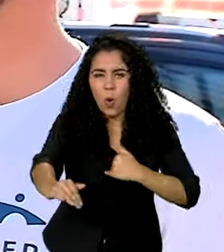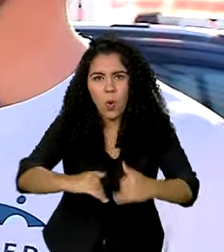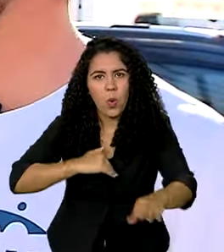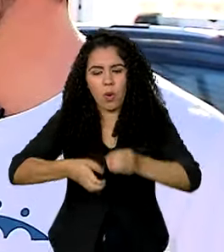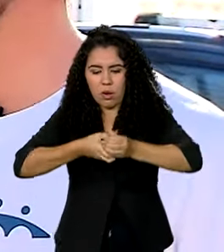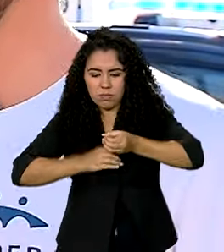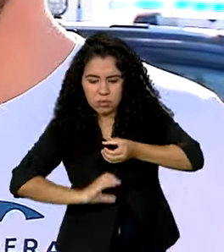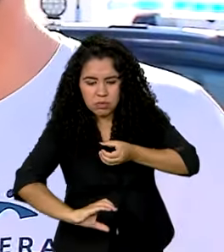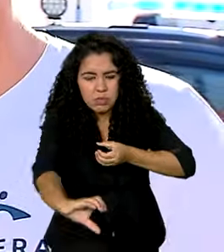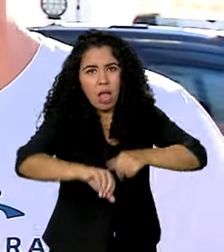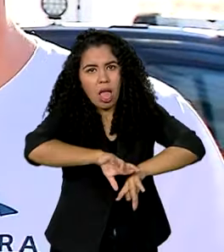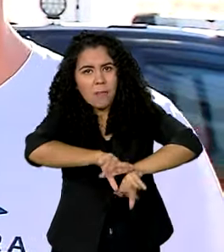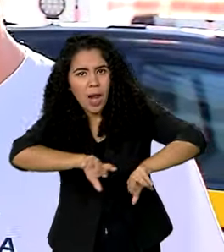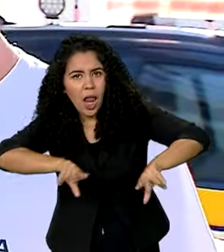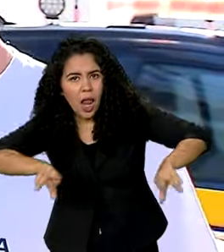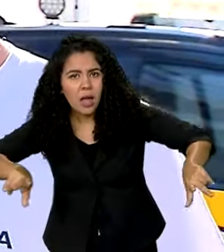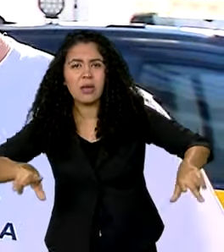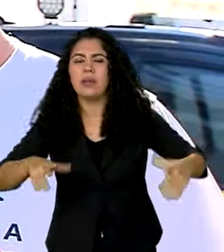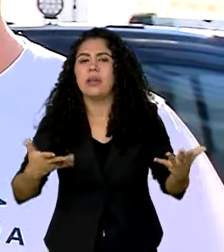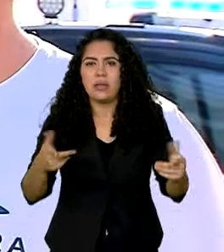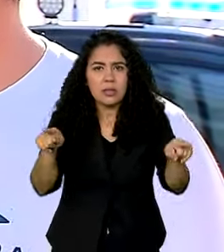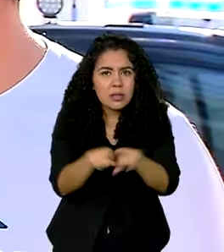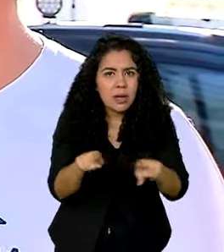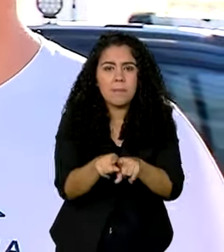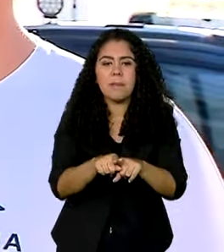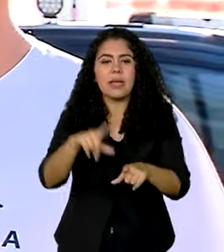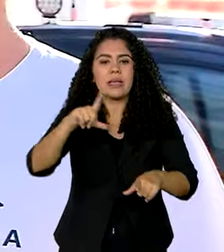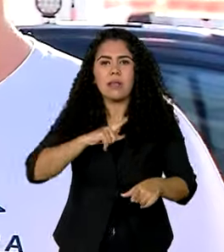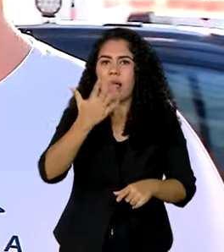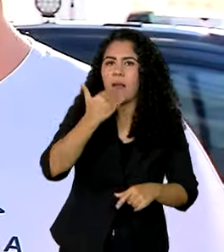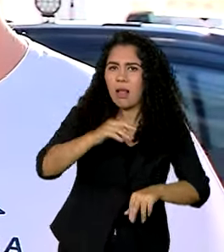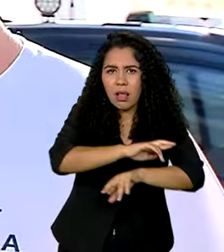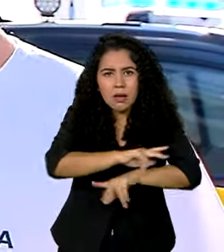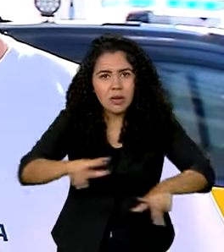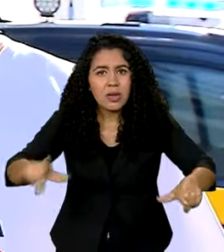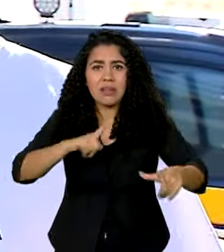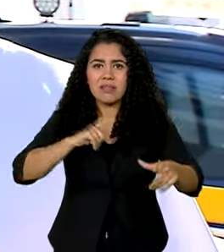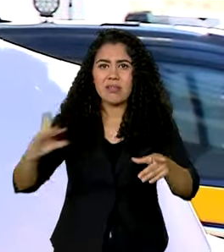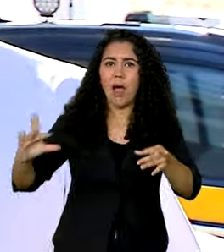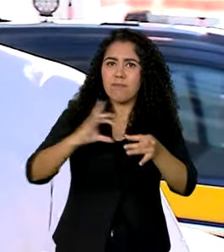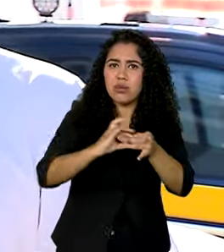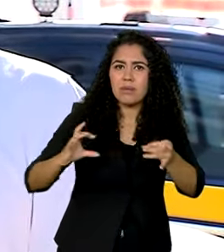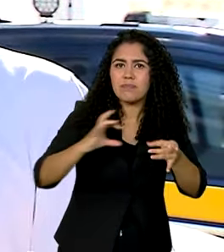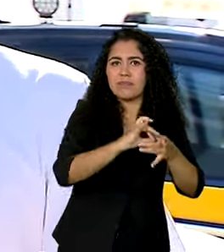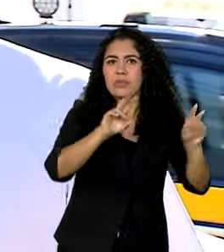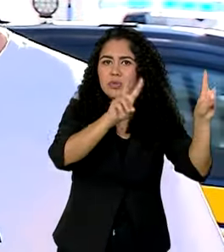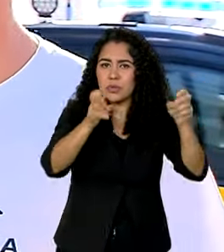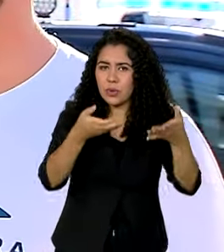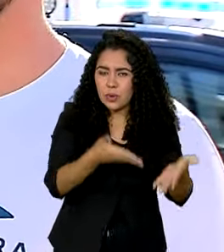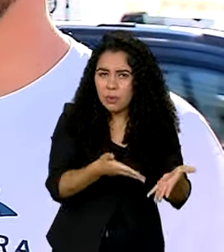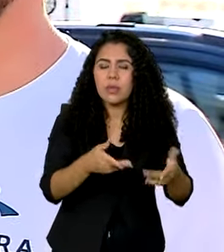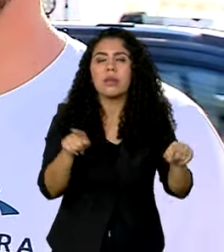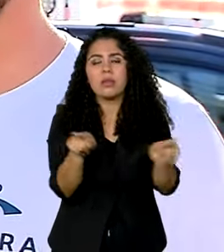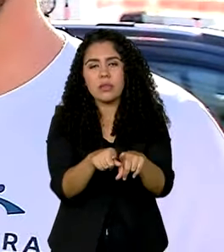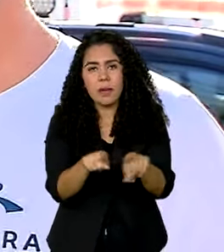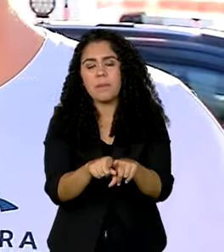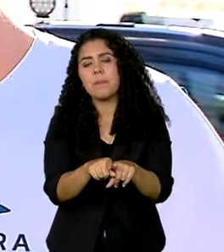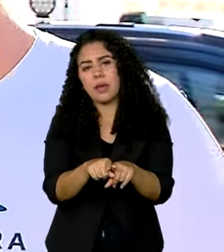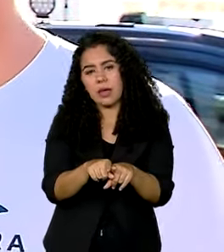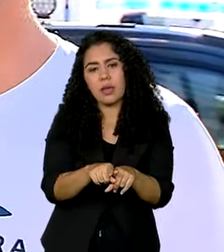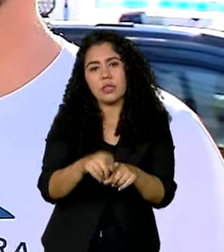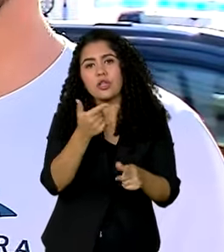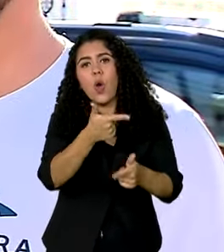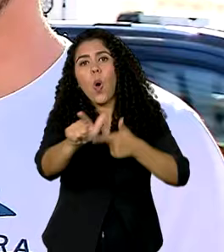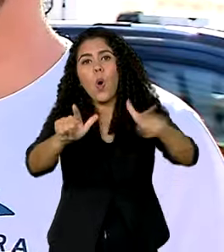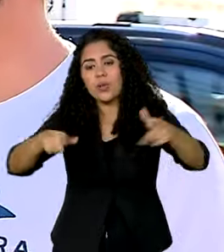etapas, de acesso, de terraplanagem, enfim, supressão de vegetação, tudo que envolve esse contexto. E também na questão de